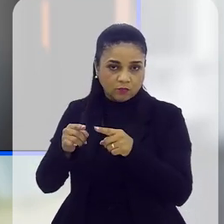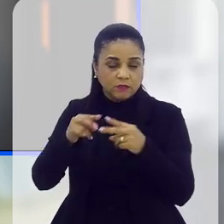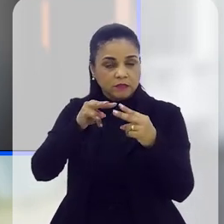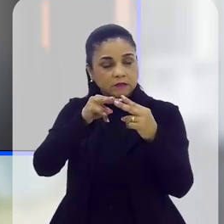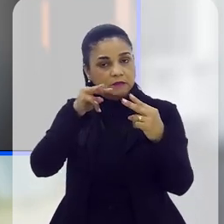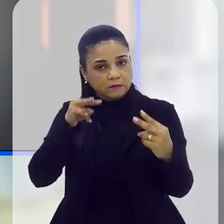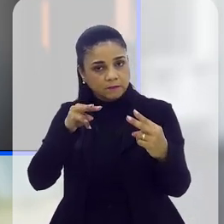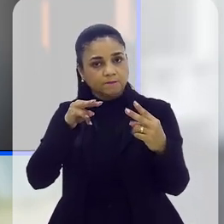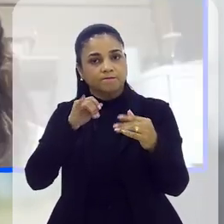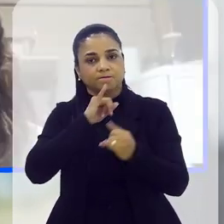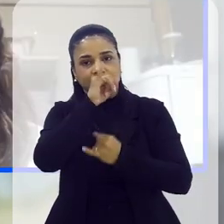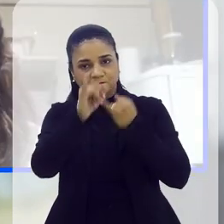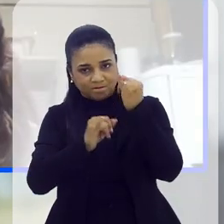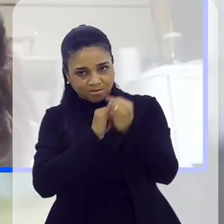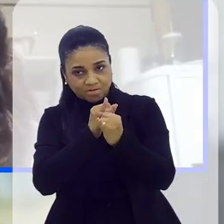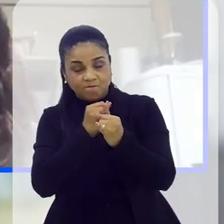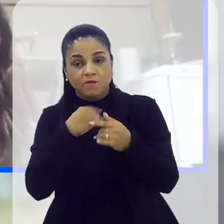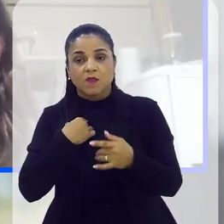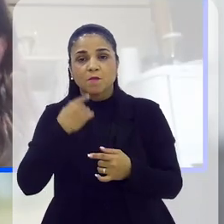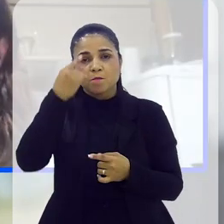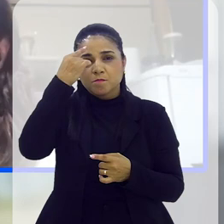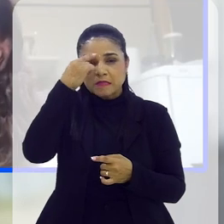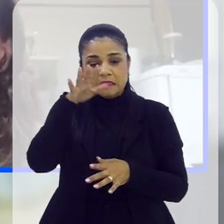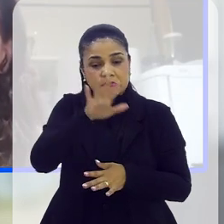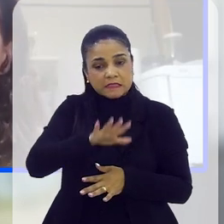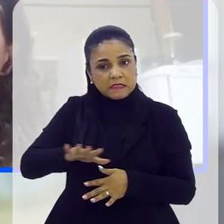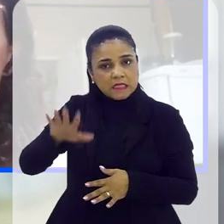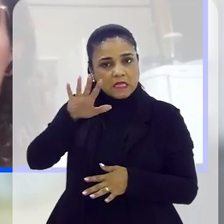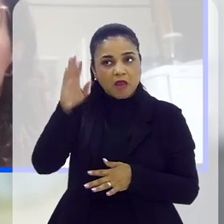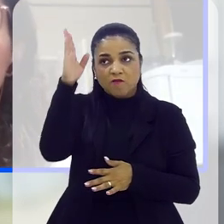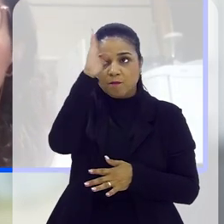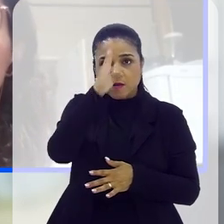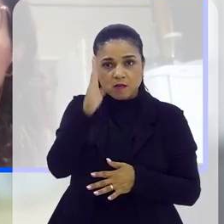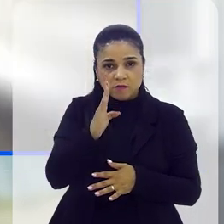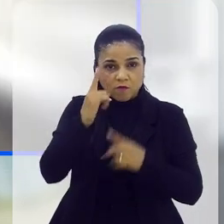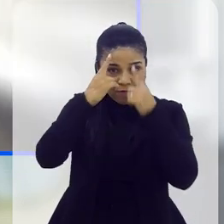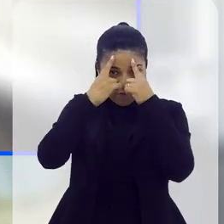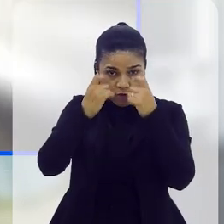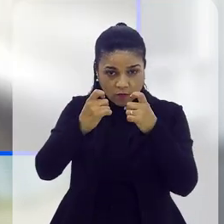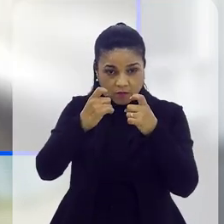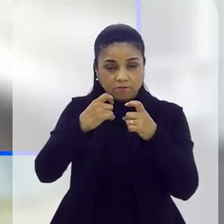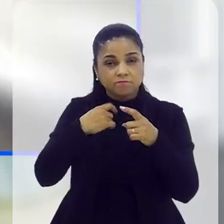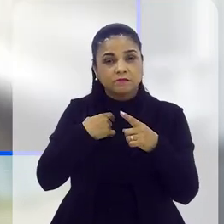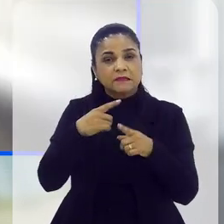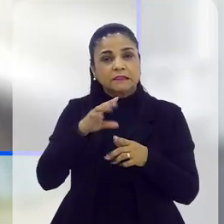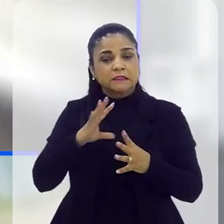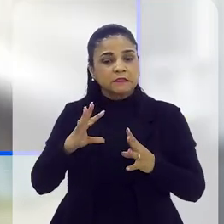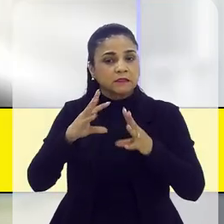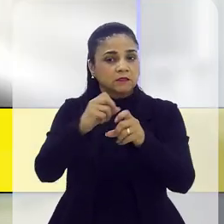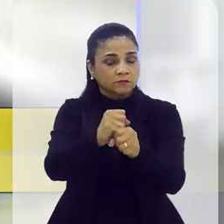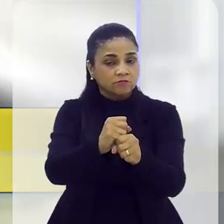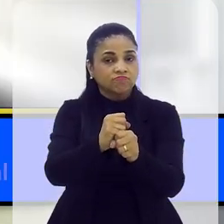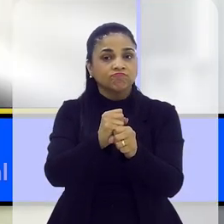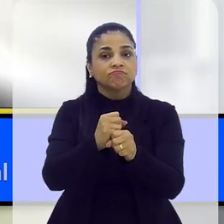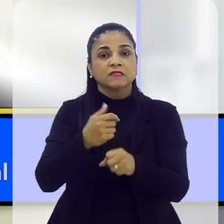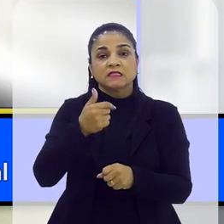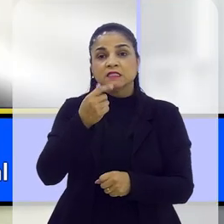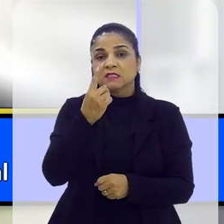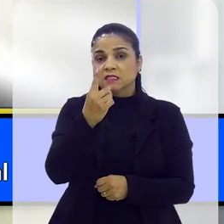também, Rafael? Bom, é pensar também no cenário que a gente tem da violência no Brasil, então a gente tem ao todo